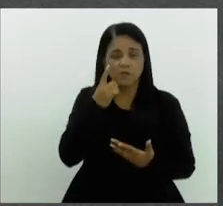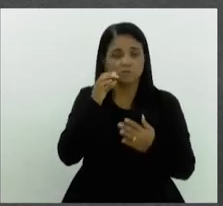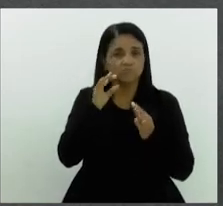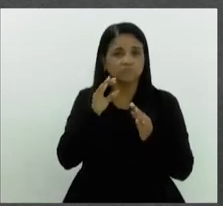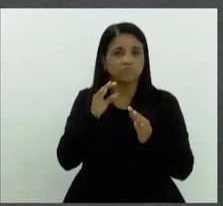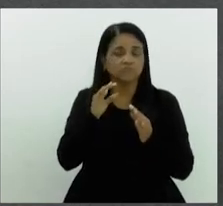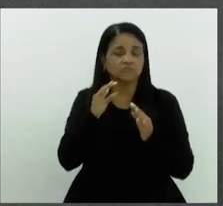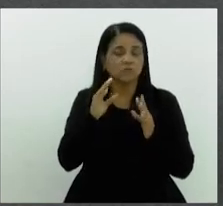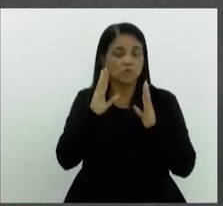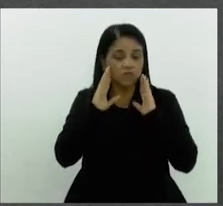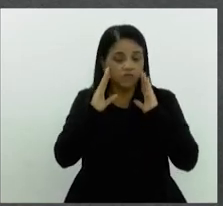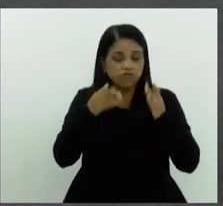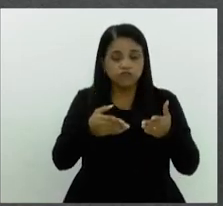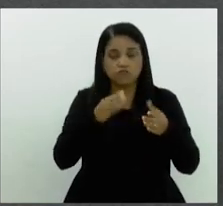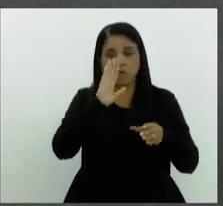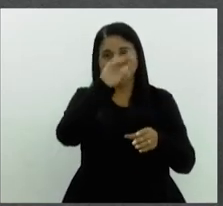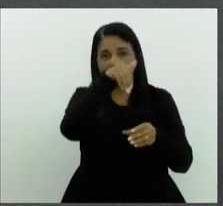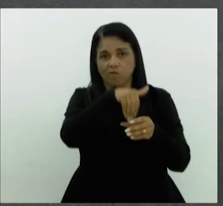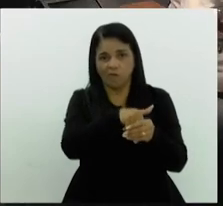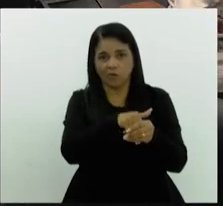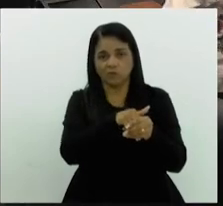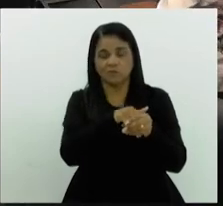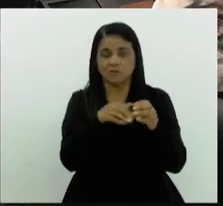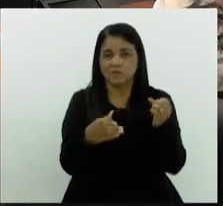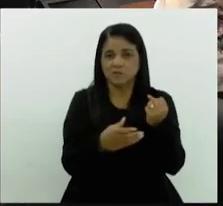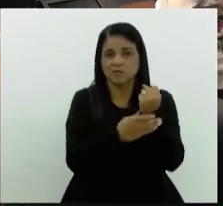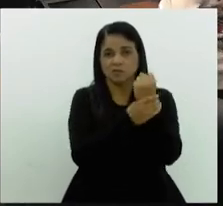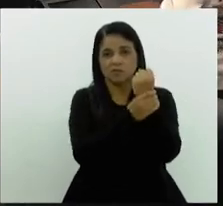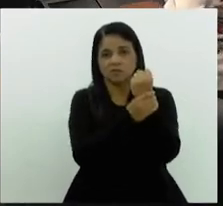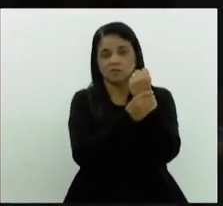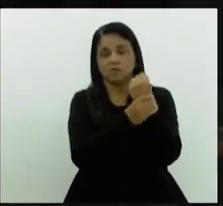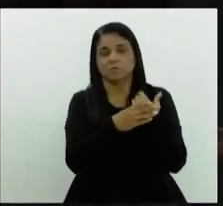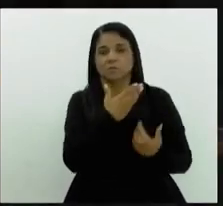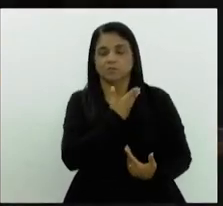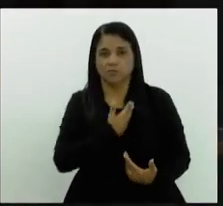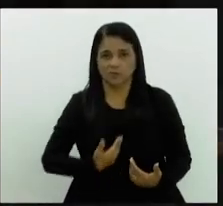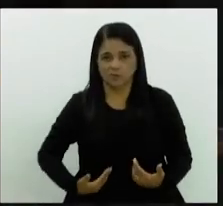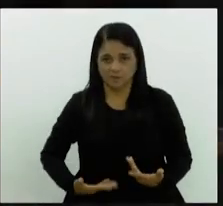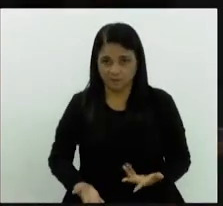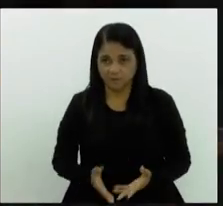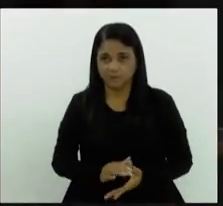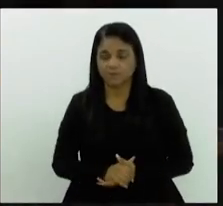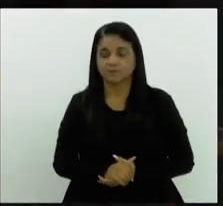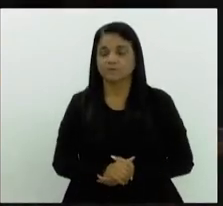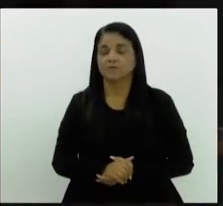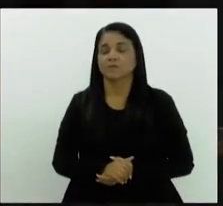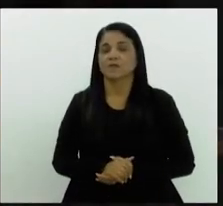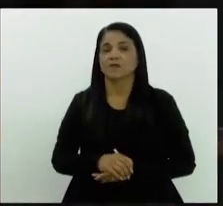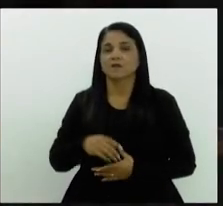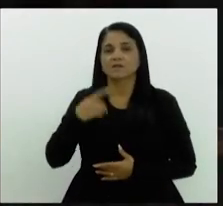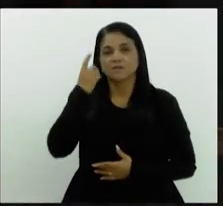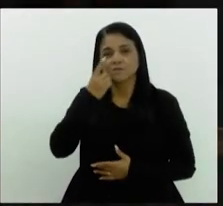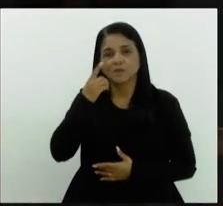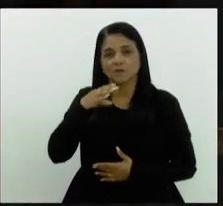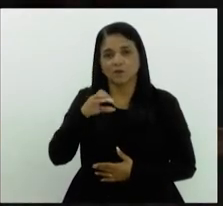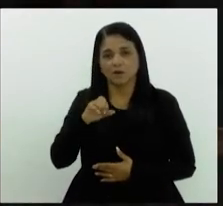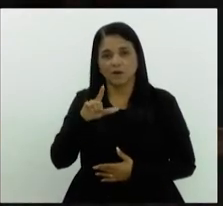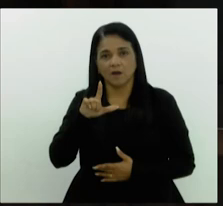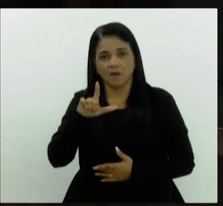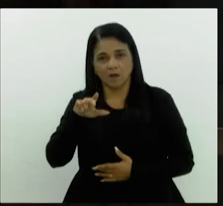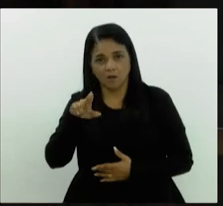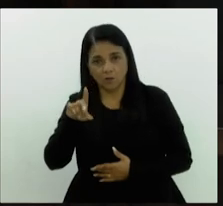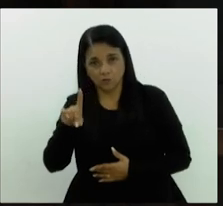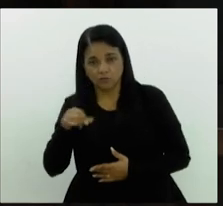todos os temas voltados à segurança pública. Obrigado, presidente. Falou o nosso nobre deputado Claudio Cado. Um excelente projeto.